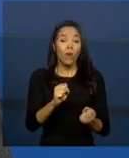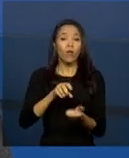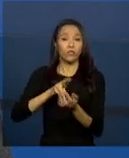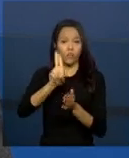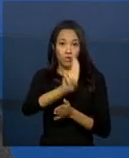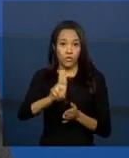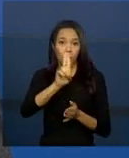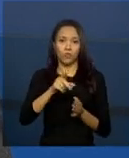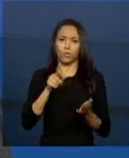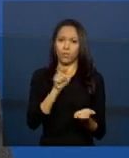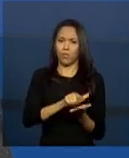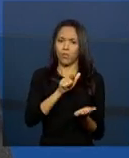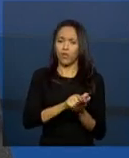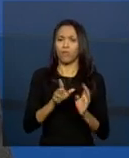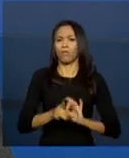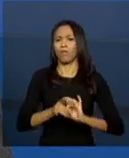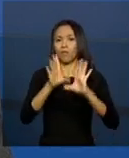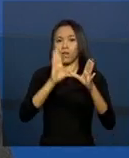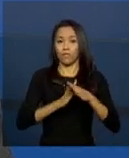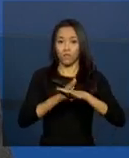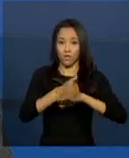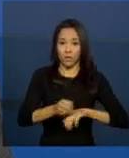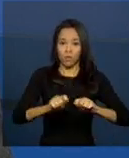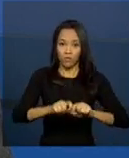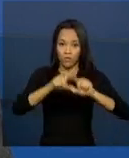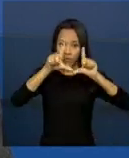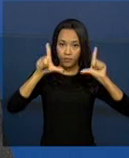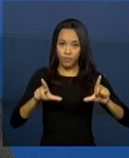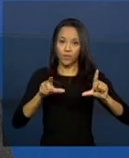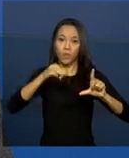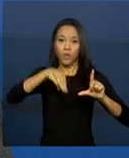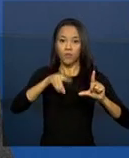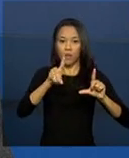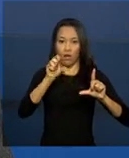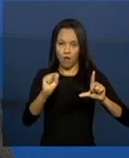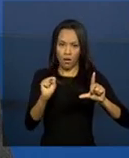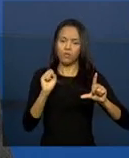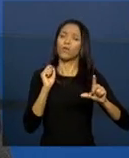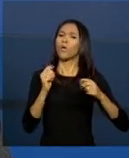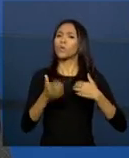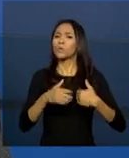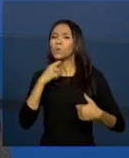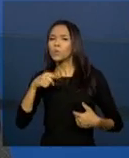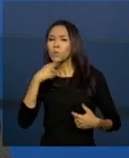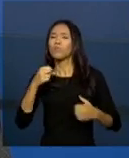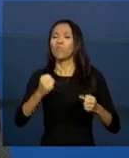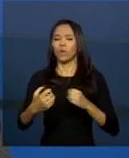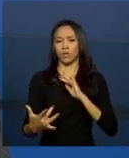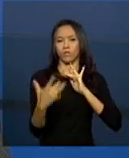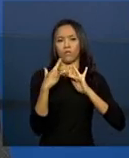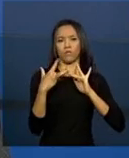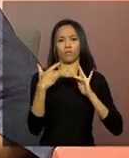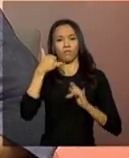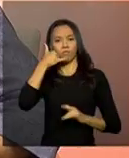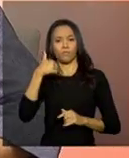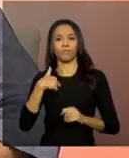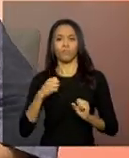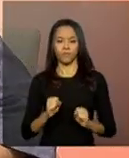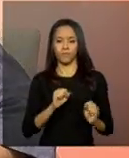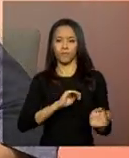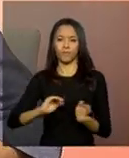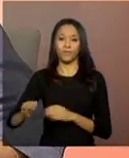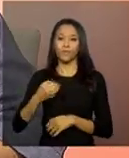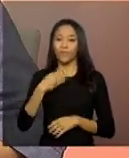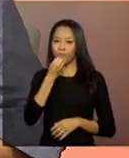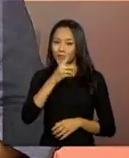disponível na página do Ministério, qualquer dúvida também pode entrar em contato conosco, que a gente orienta. Bom dia, Caio,